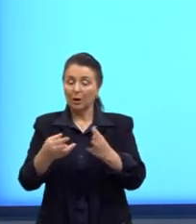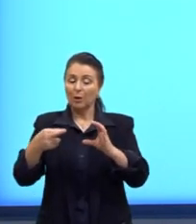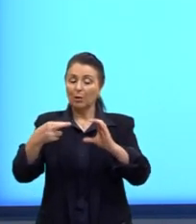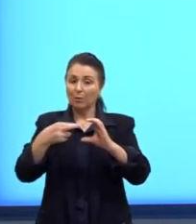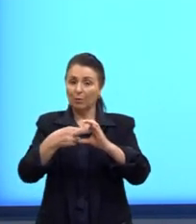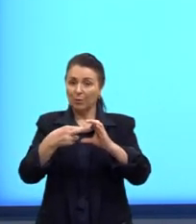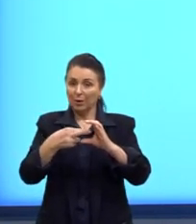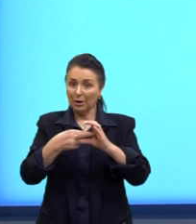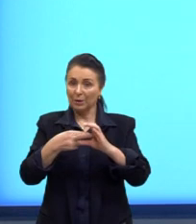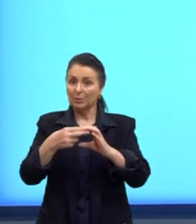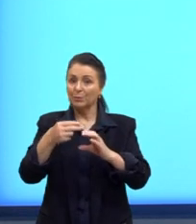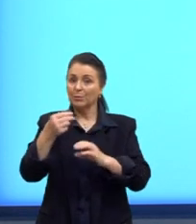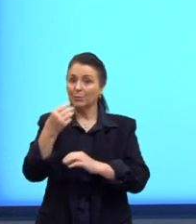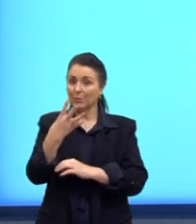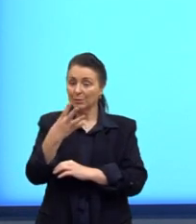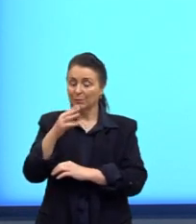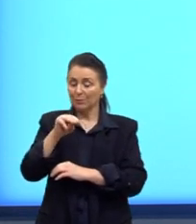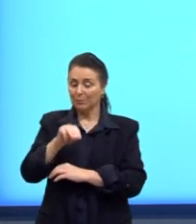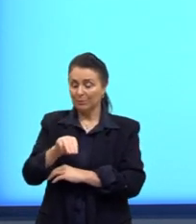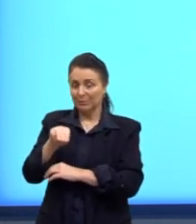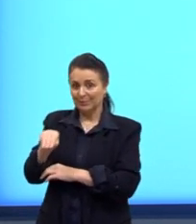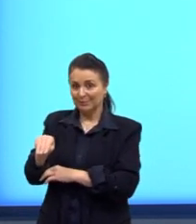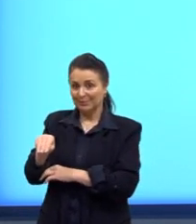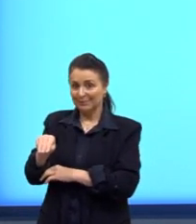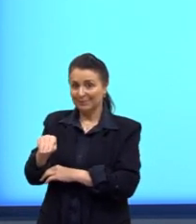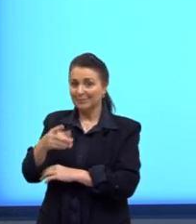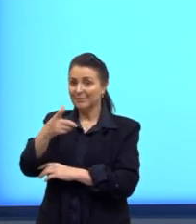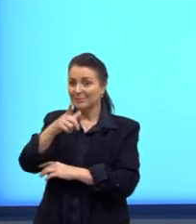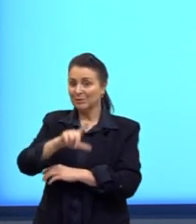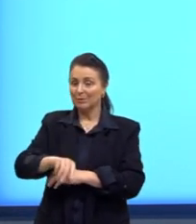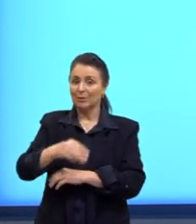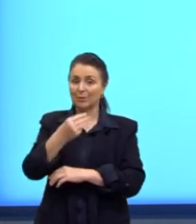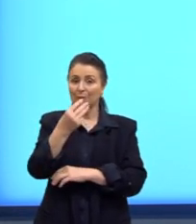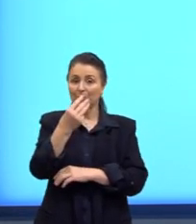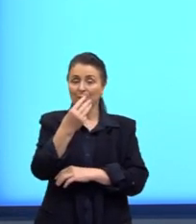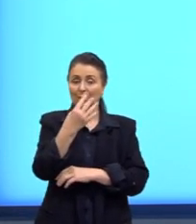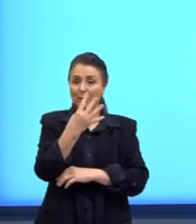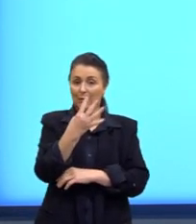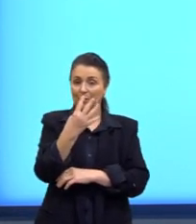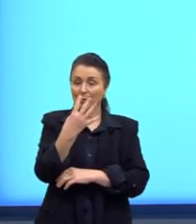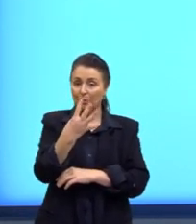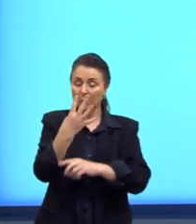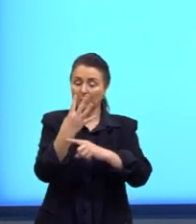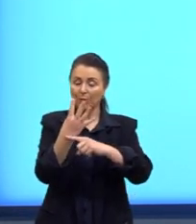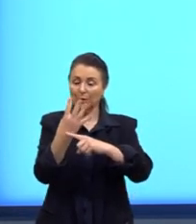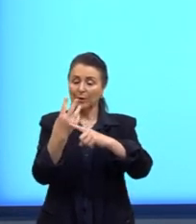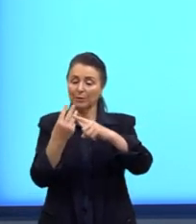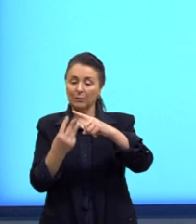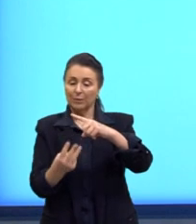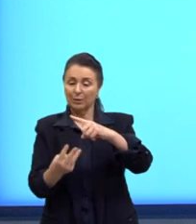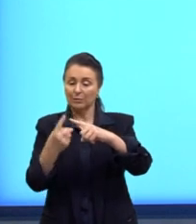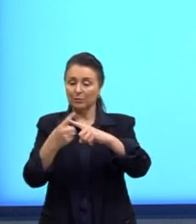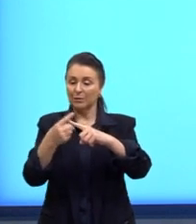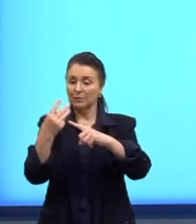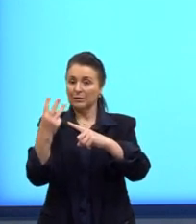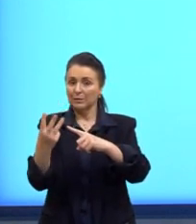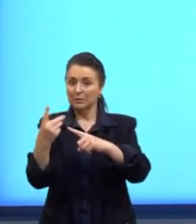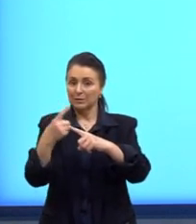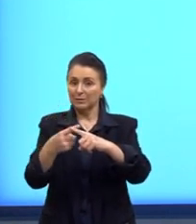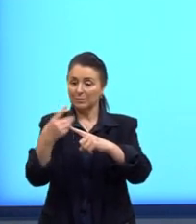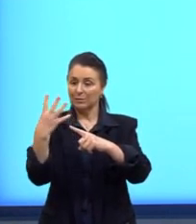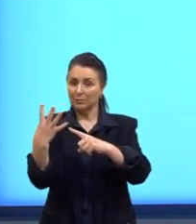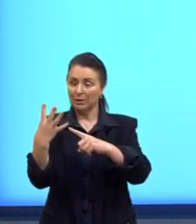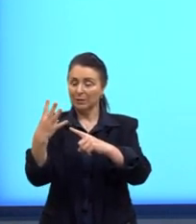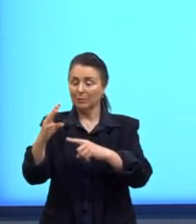sendo de 4 milímetros, tá? Então, de novo, 4 terços vezes 3, vezes 4